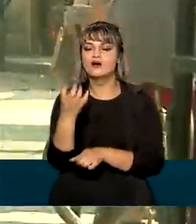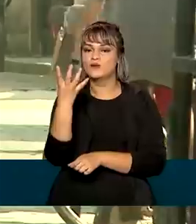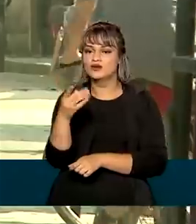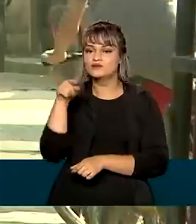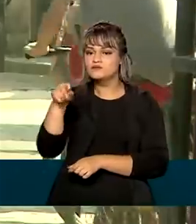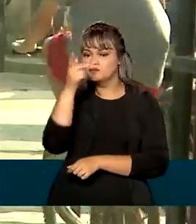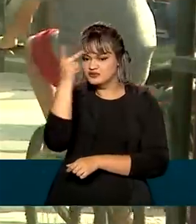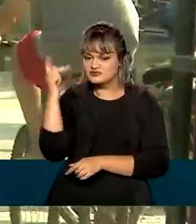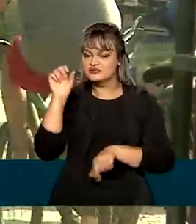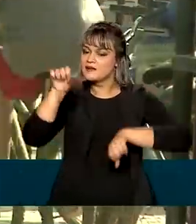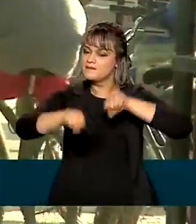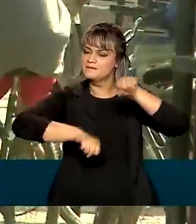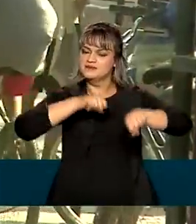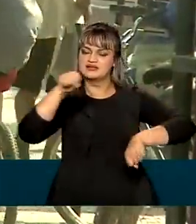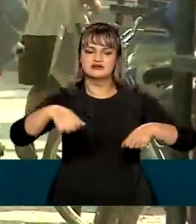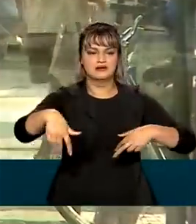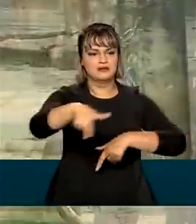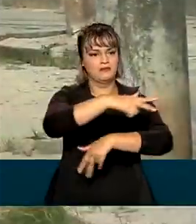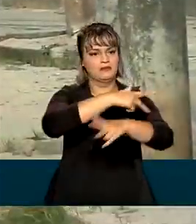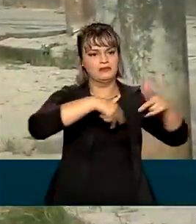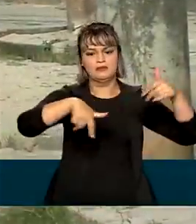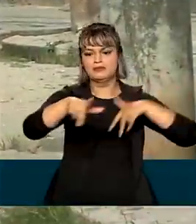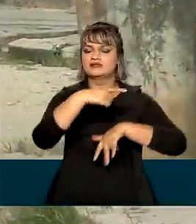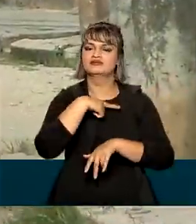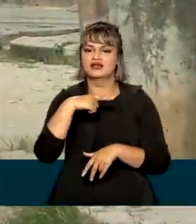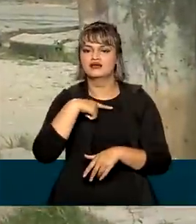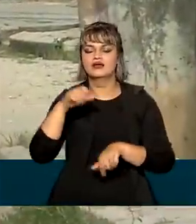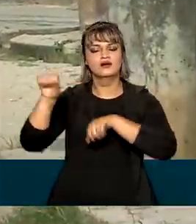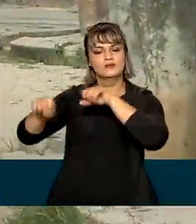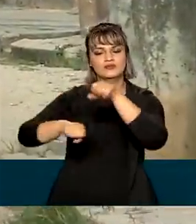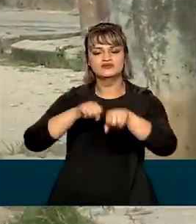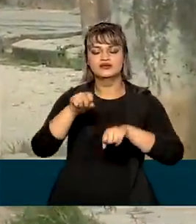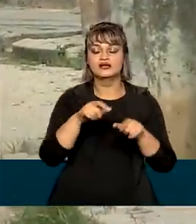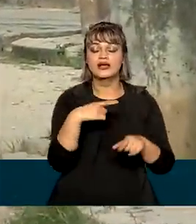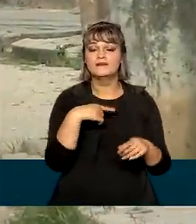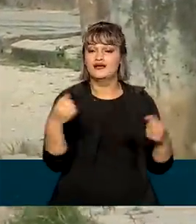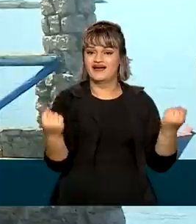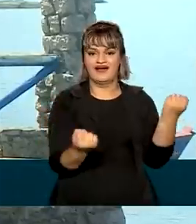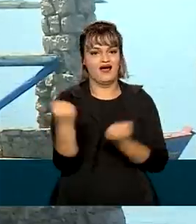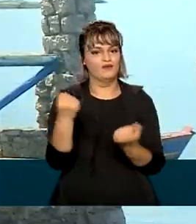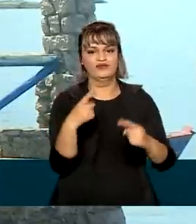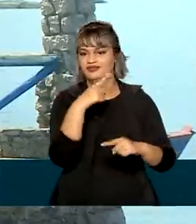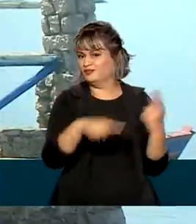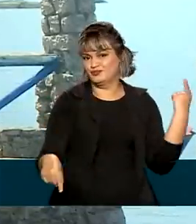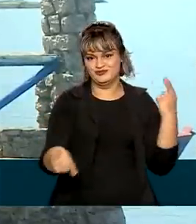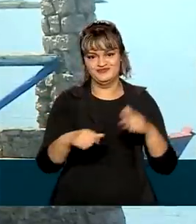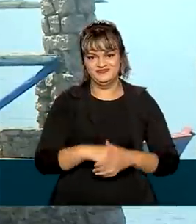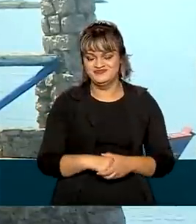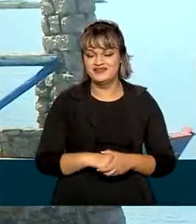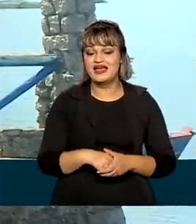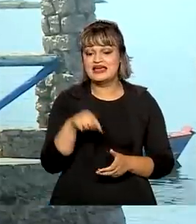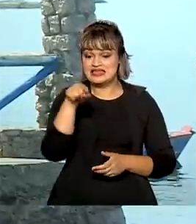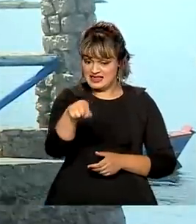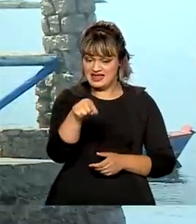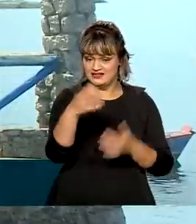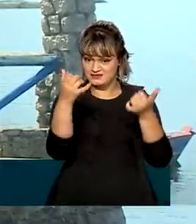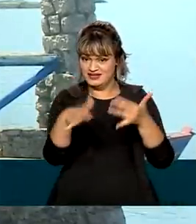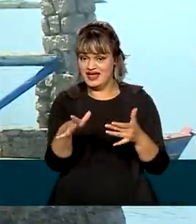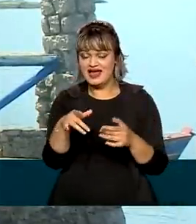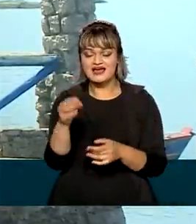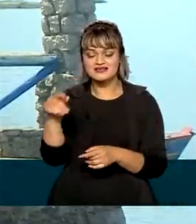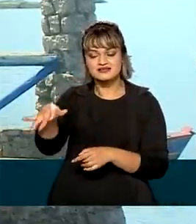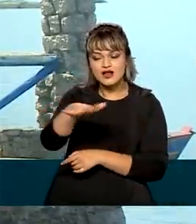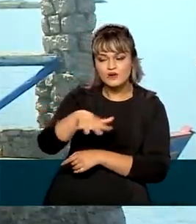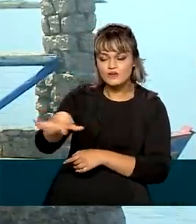habitantes e bicicletas por toda parte, já que a circulação de carros é proibida. Paquetá foi escolhida para esse teste